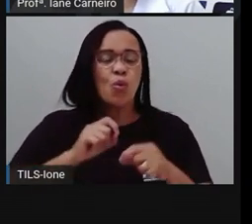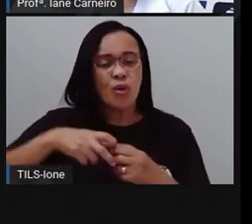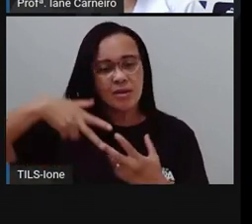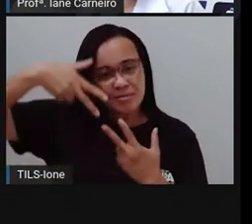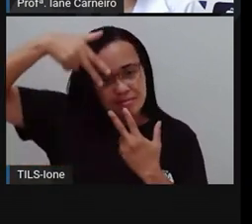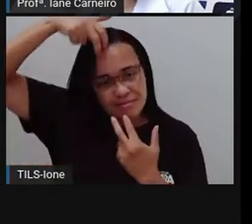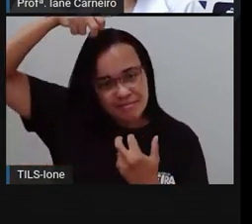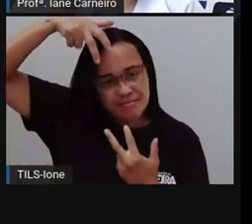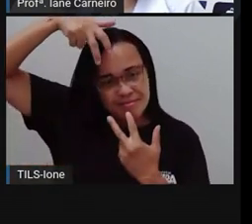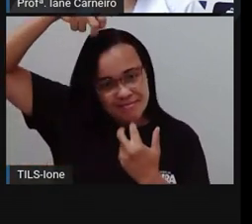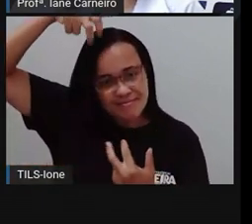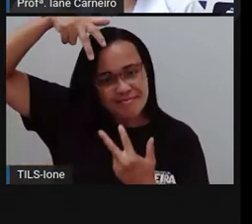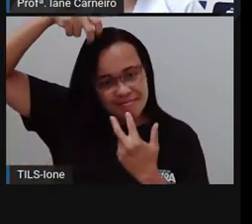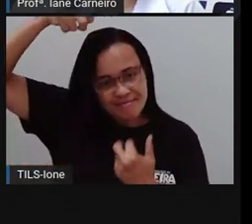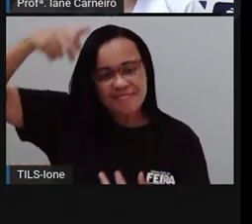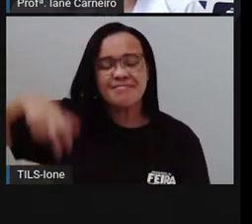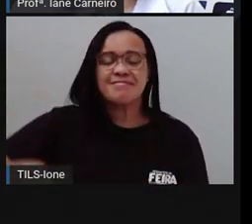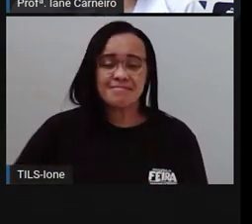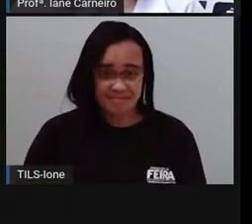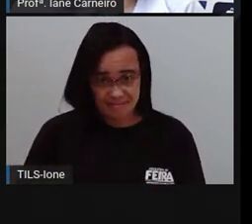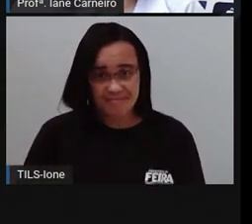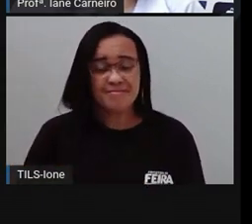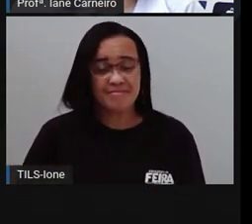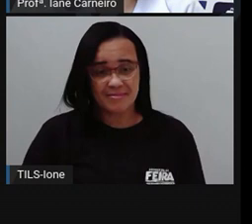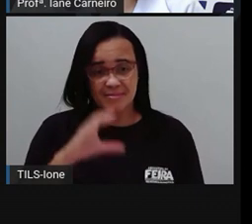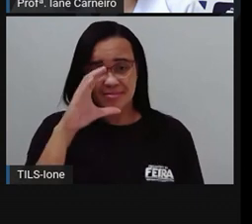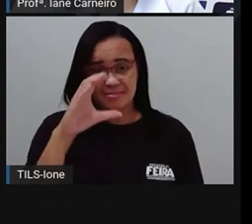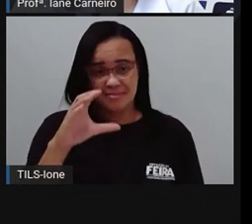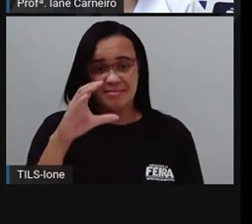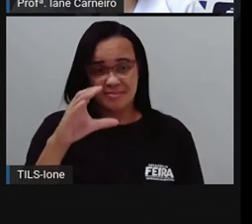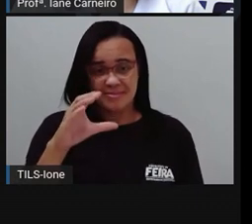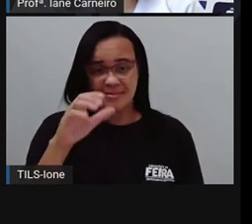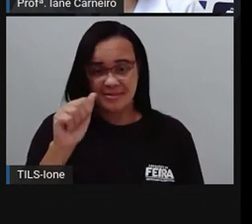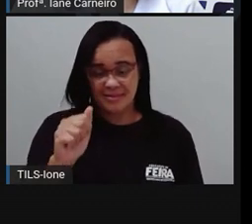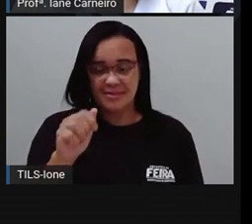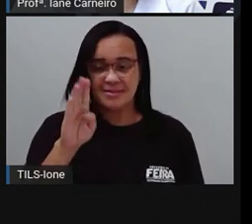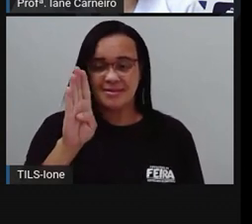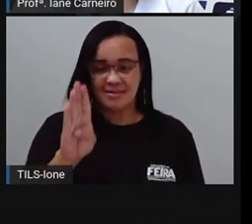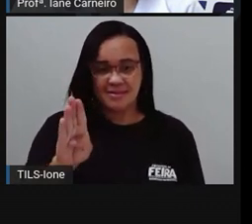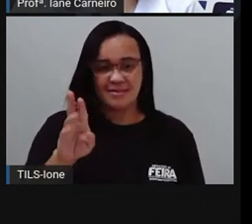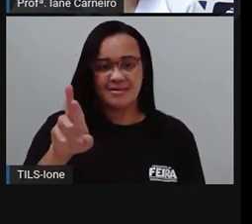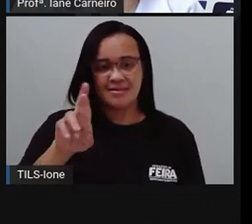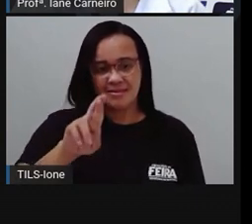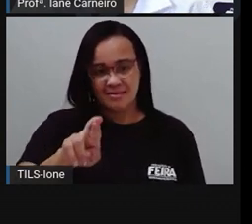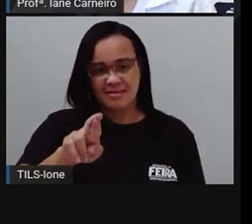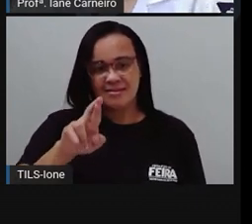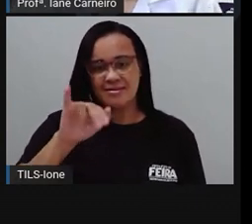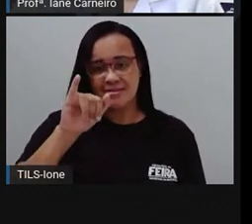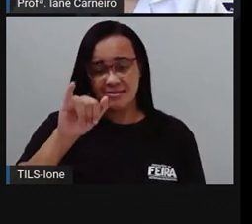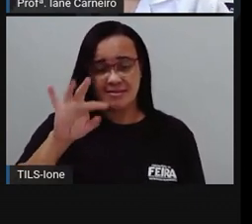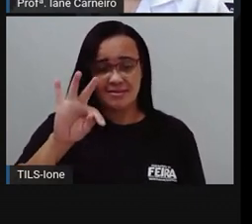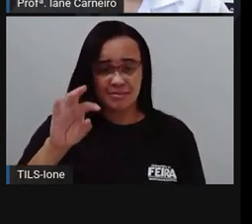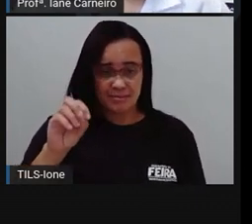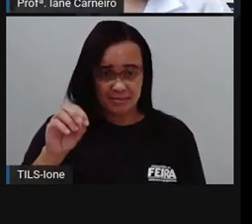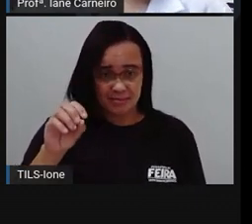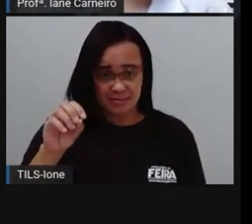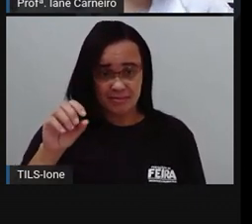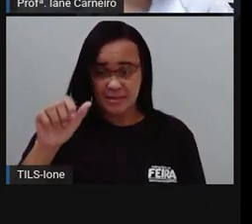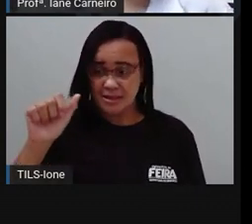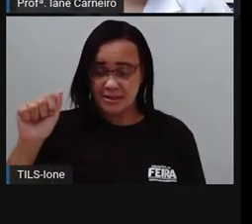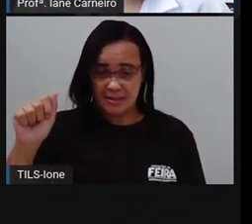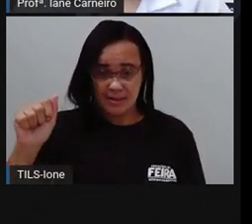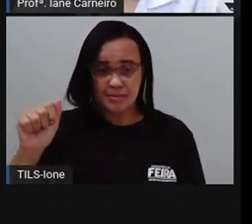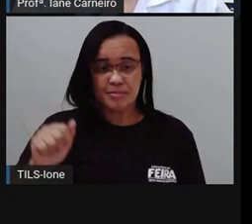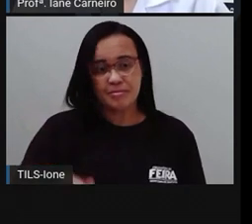cabrita, ó, cabrita, tá certo? Cabrita. E aí, qual é a